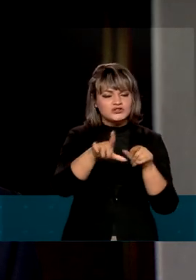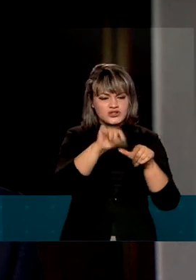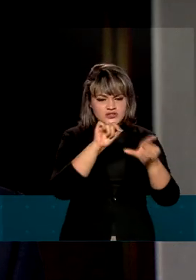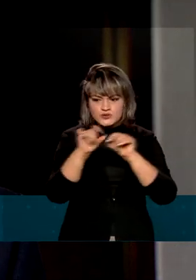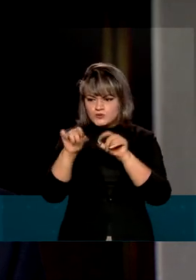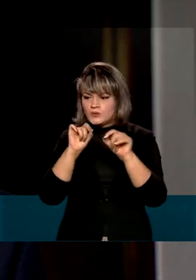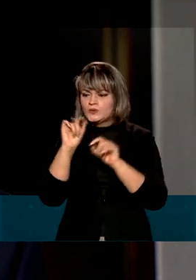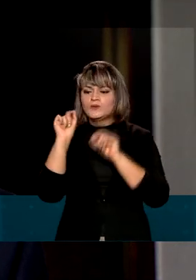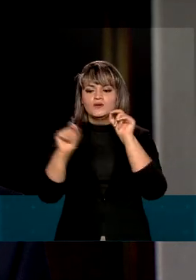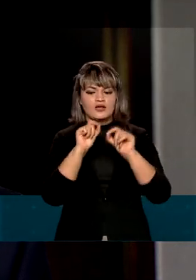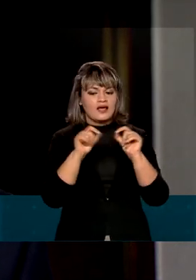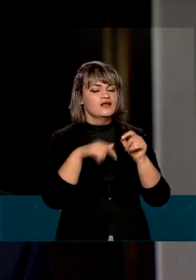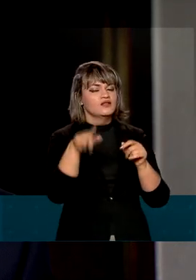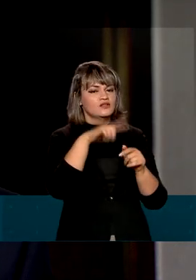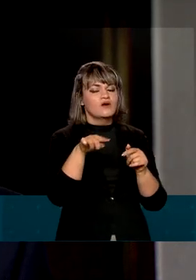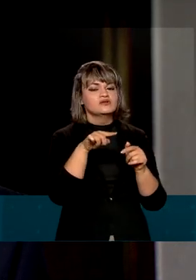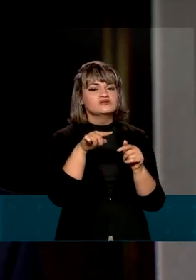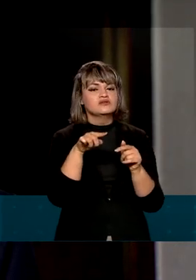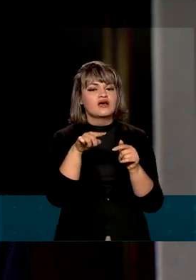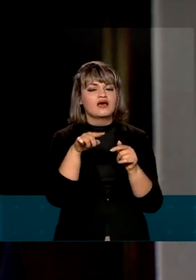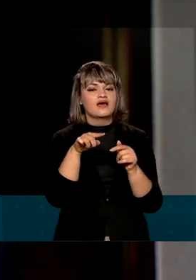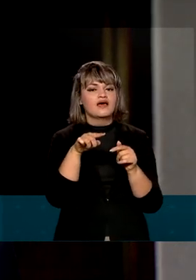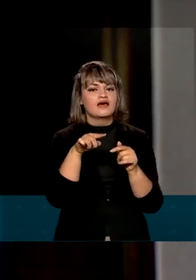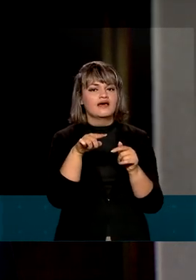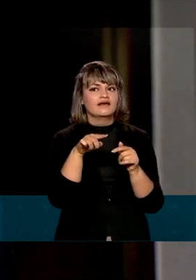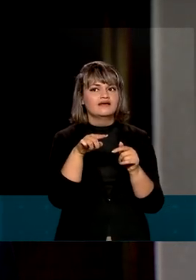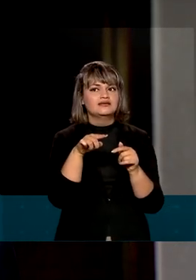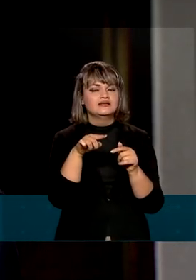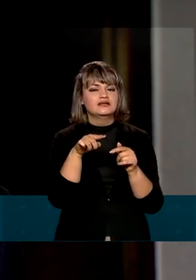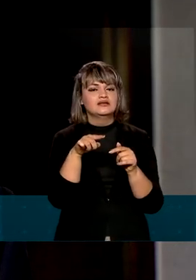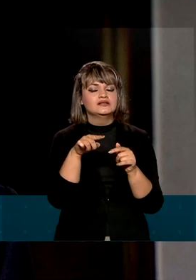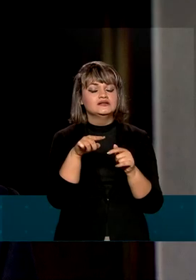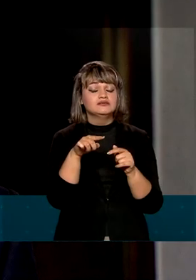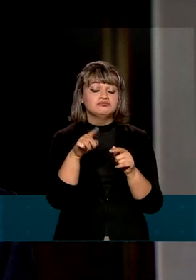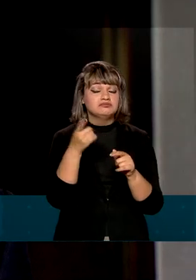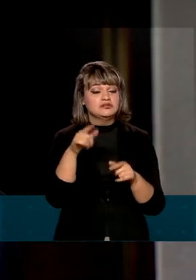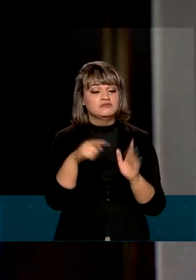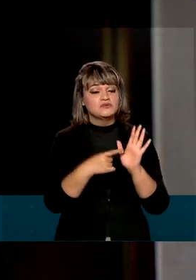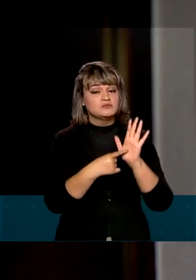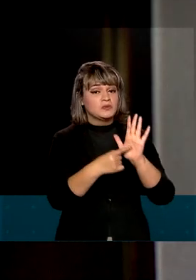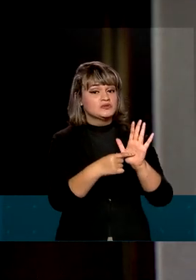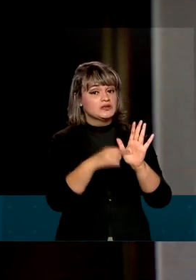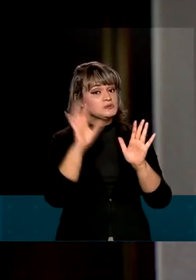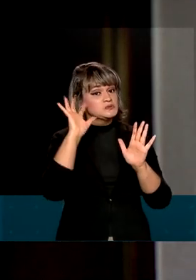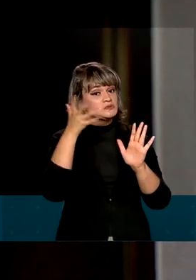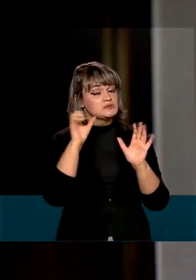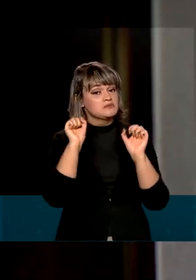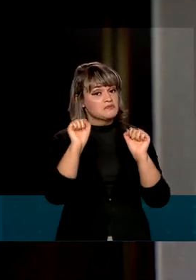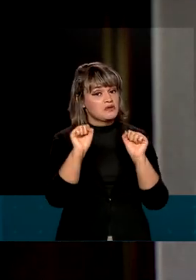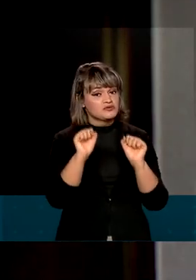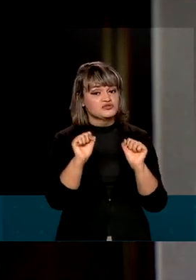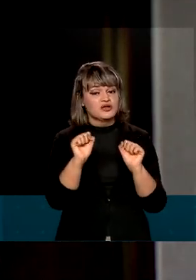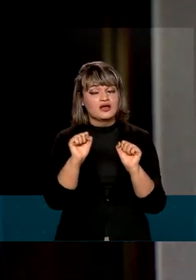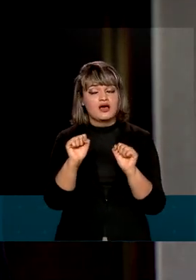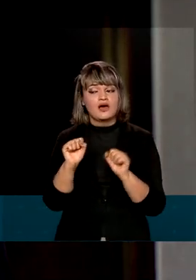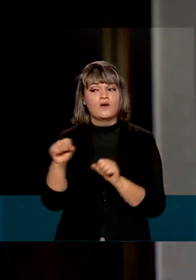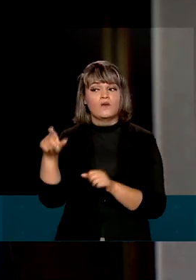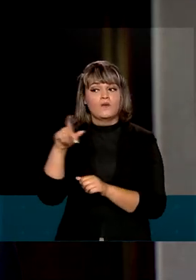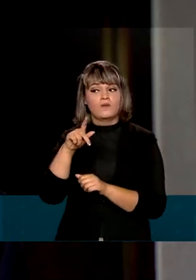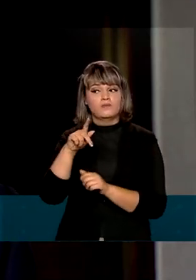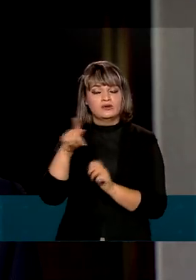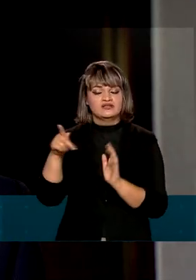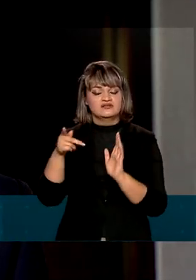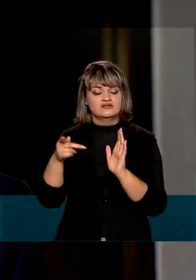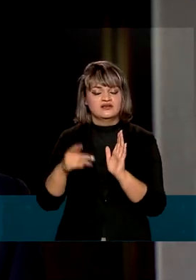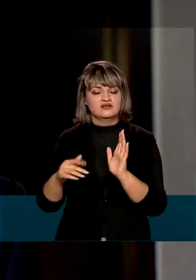nós estamos encaminhando uma possível solução que, obviamente, o presidente Arthur Lira também tem esse